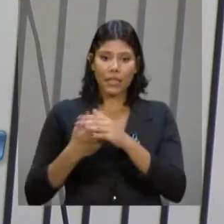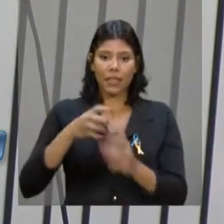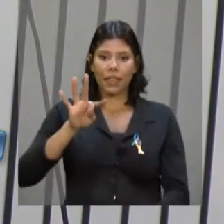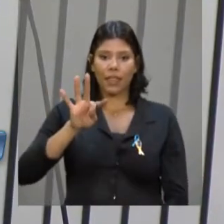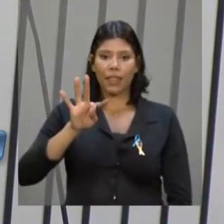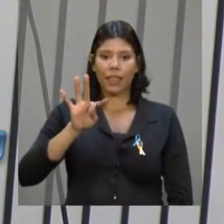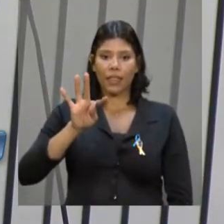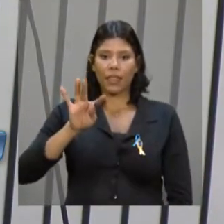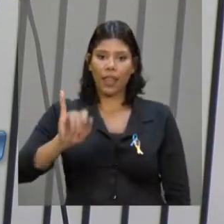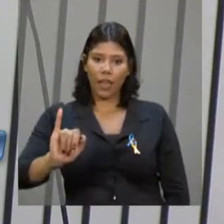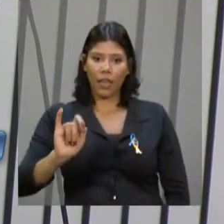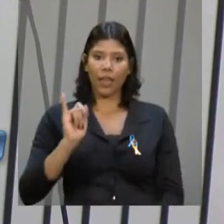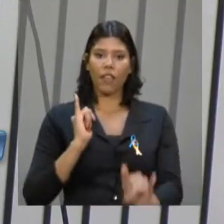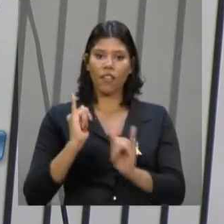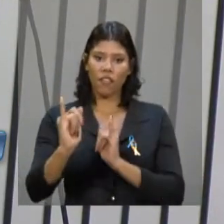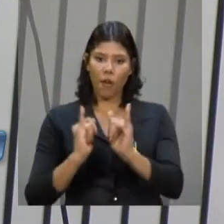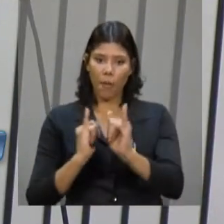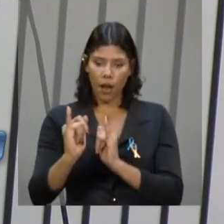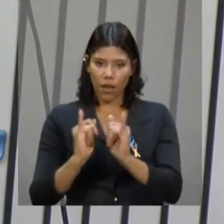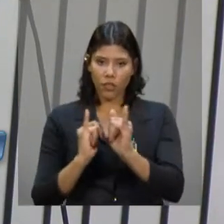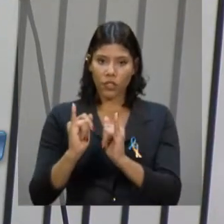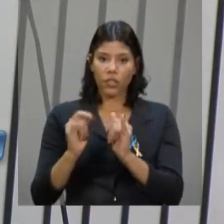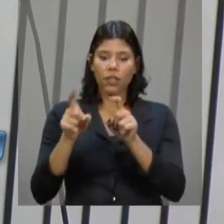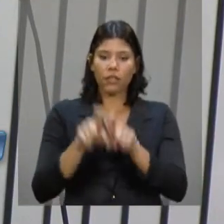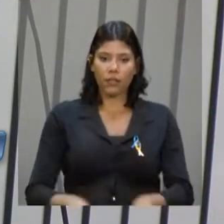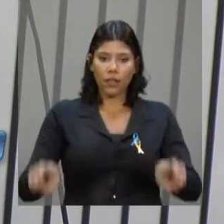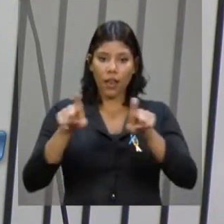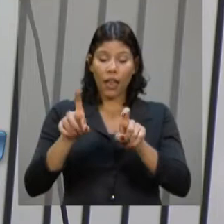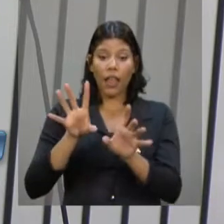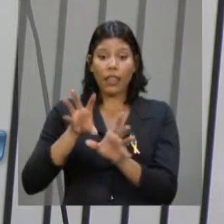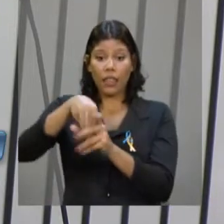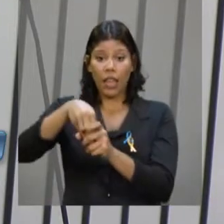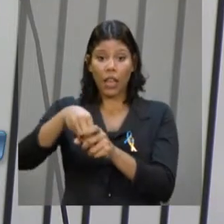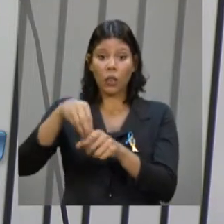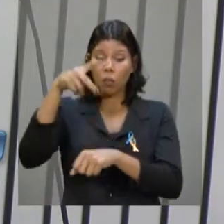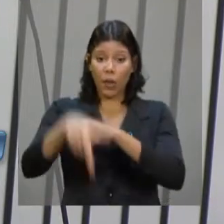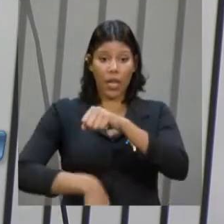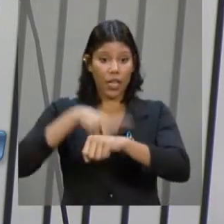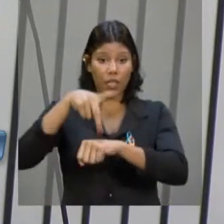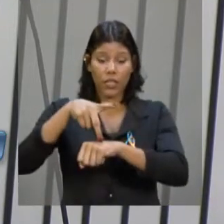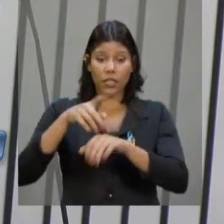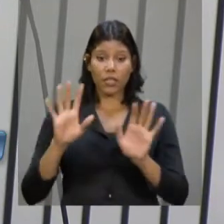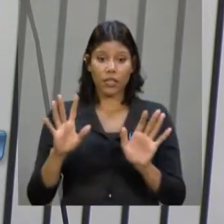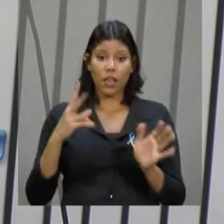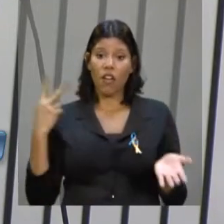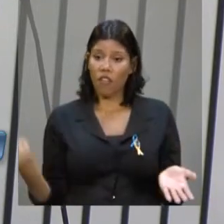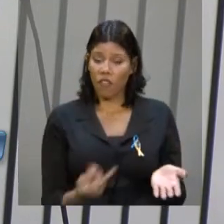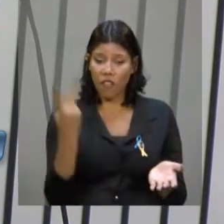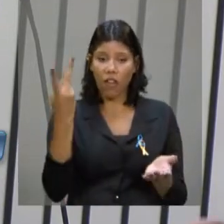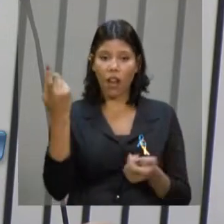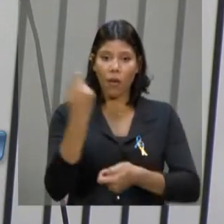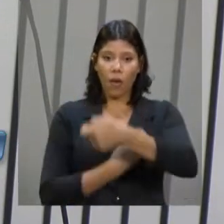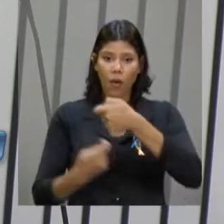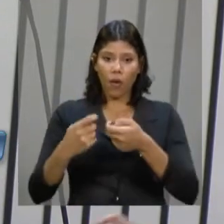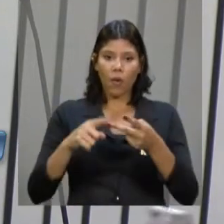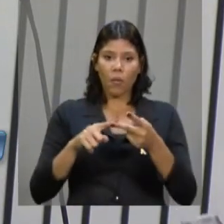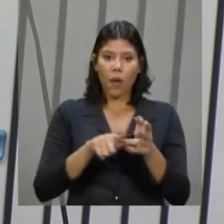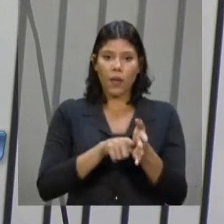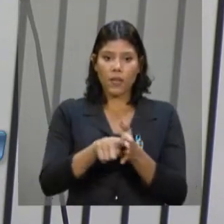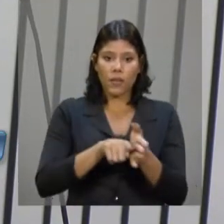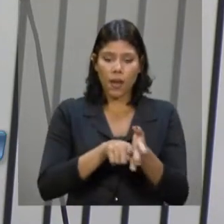Pelo mercado. Não foi por órgão de avaliação do governo. valor econômico. Exame.